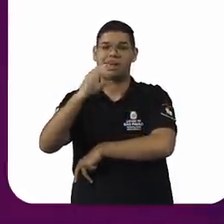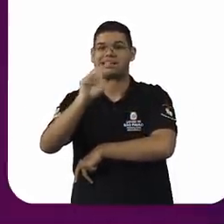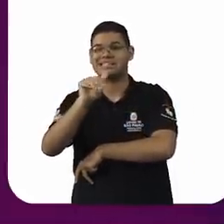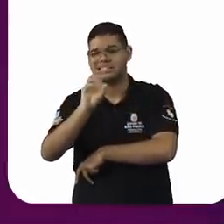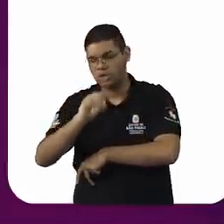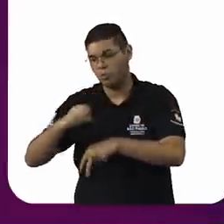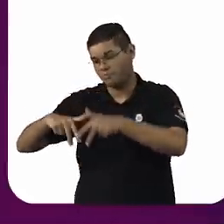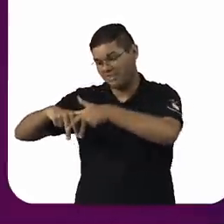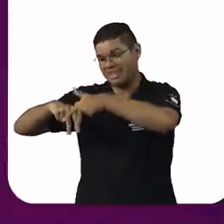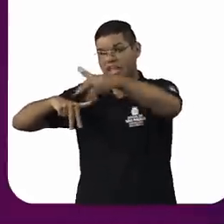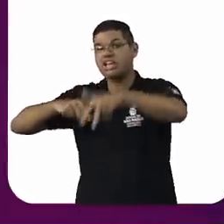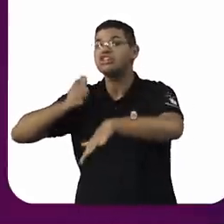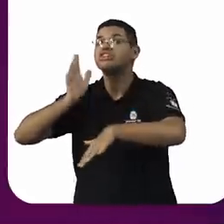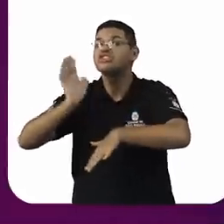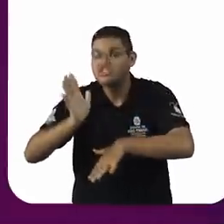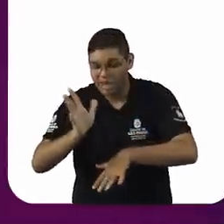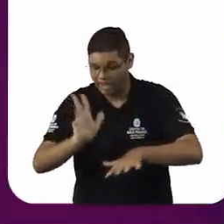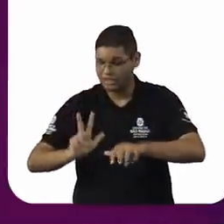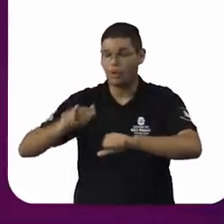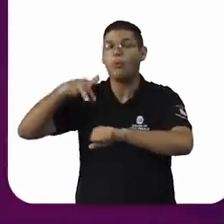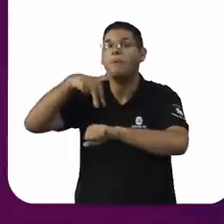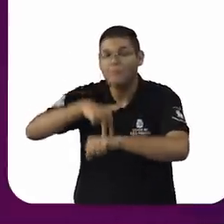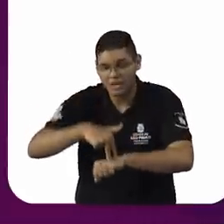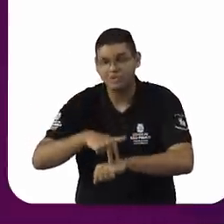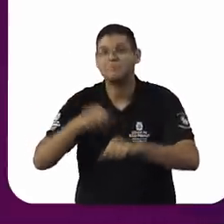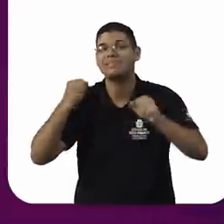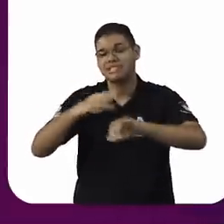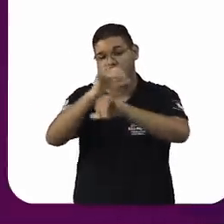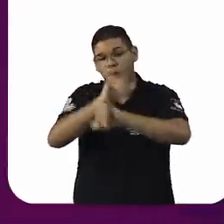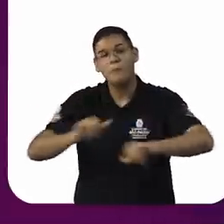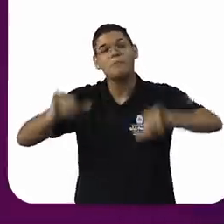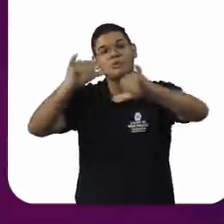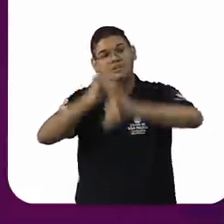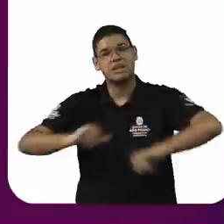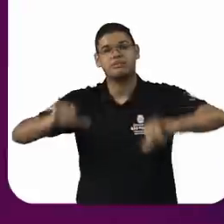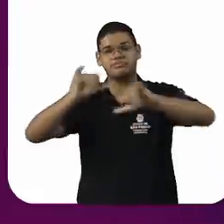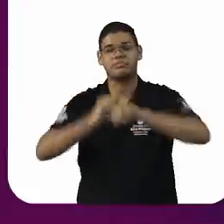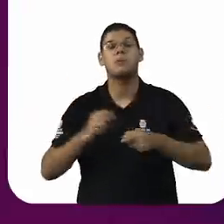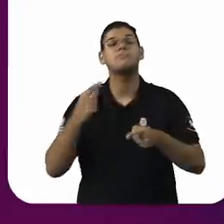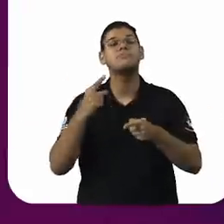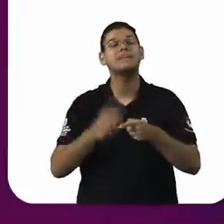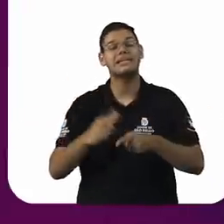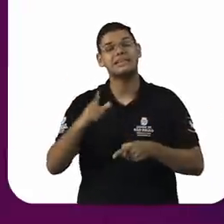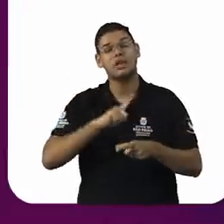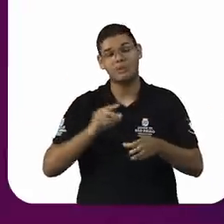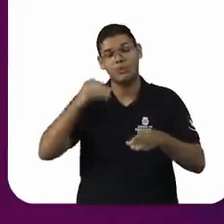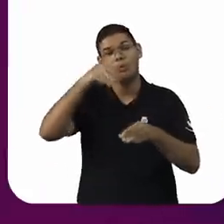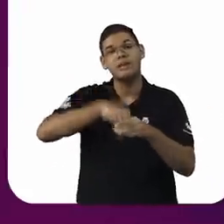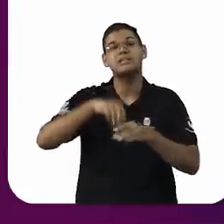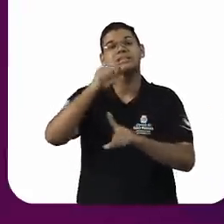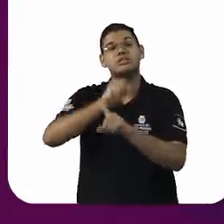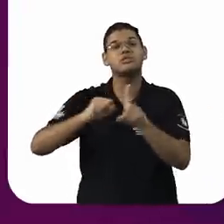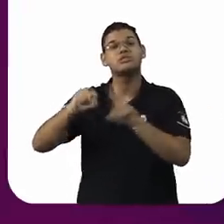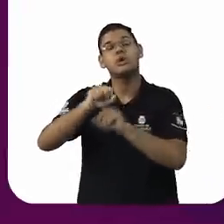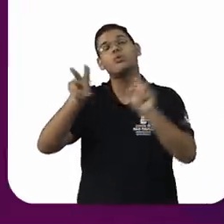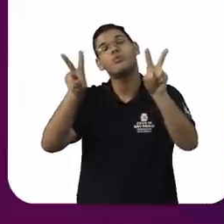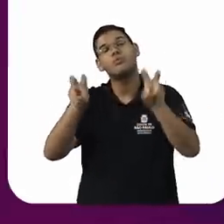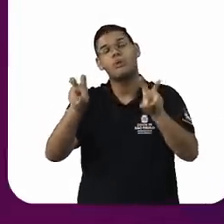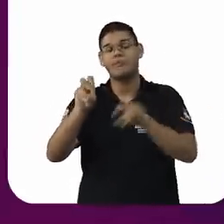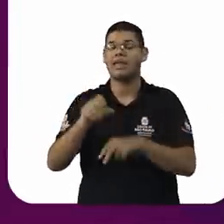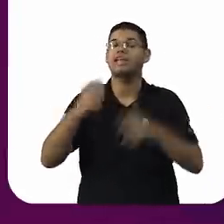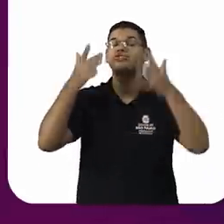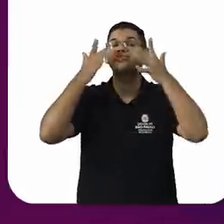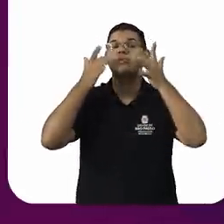representatividade. Porque existe uma coisa dentro da sociologia que chama teatro de representação. Se uma menina vê